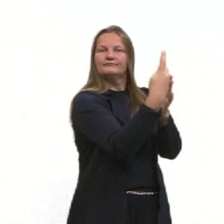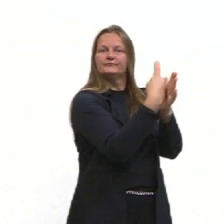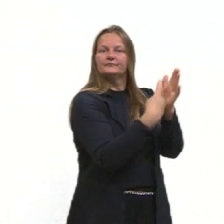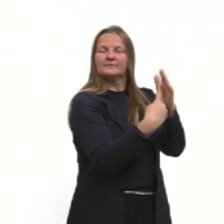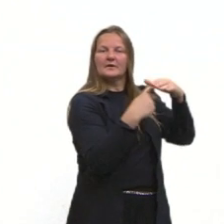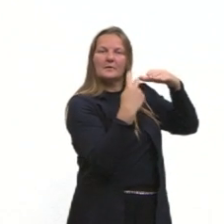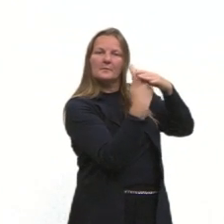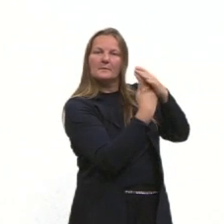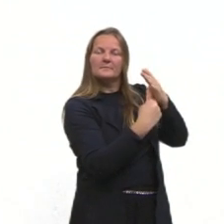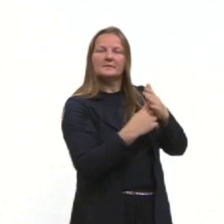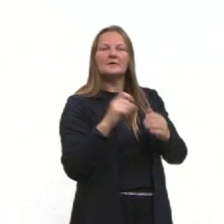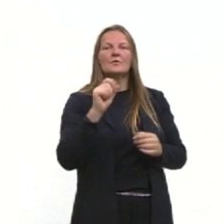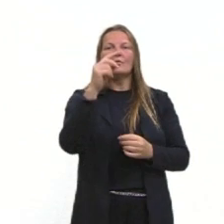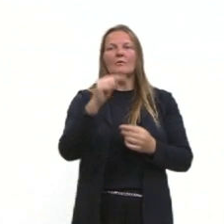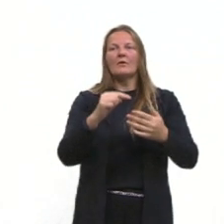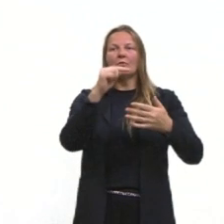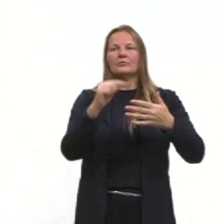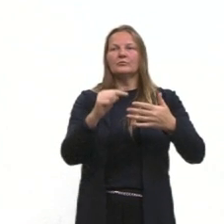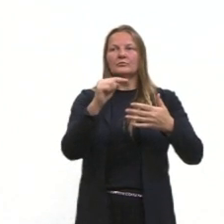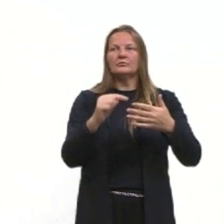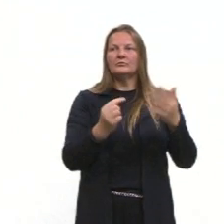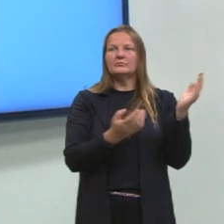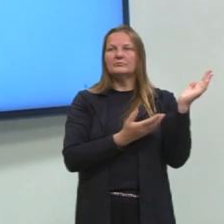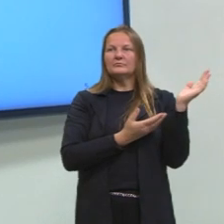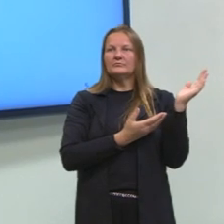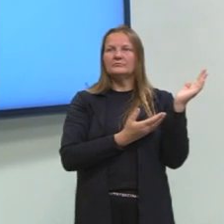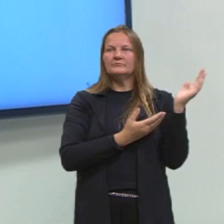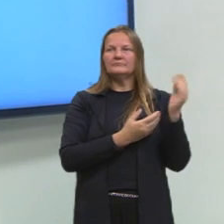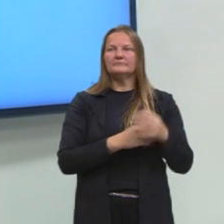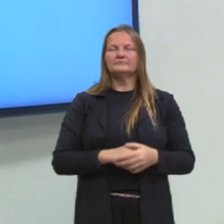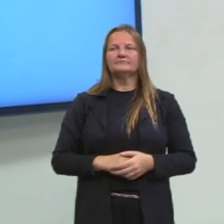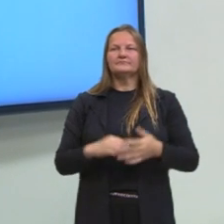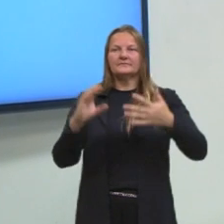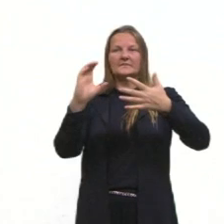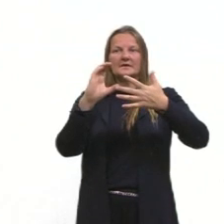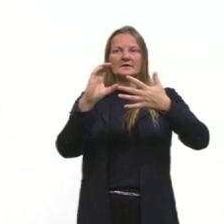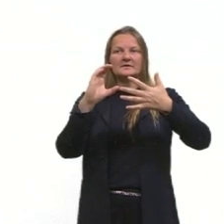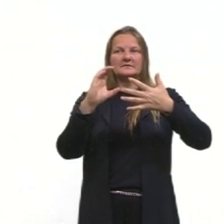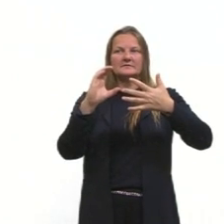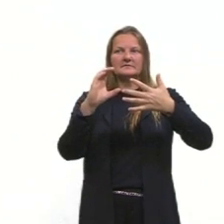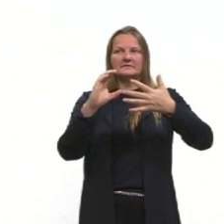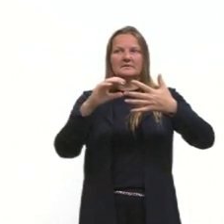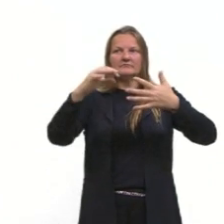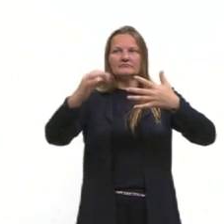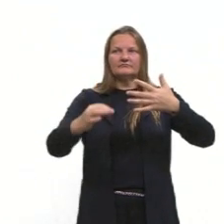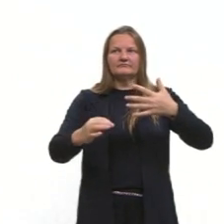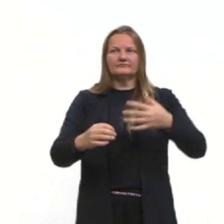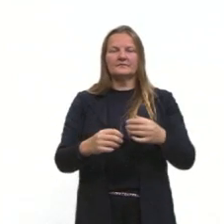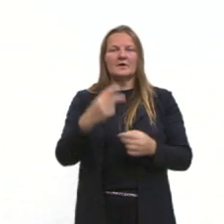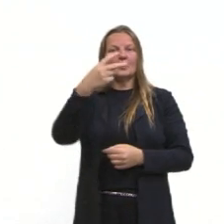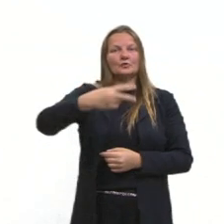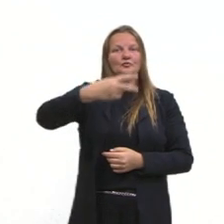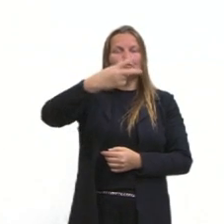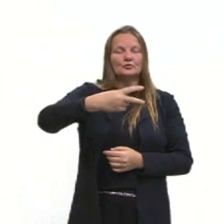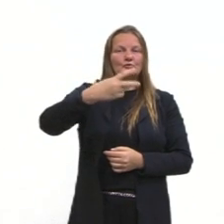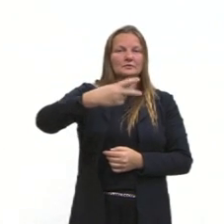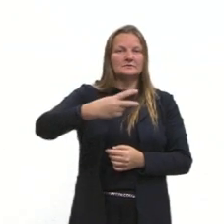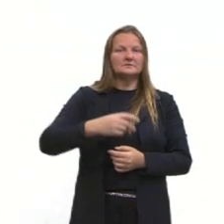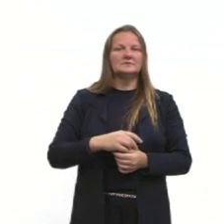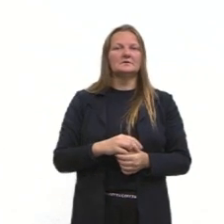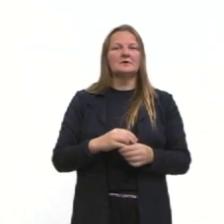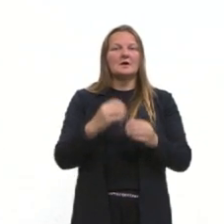alternativa correta foi a C, falando que ambas as imagens